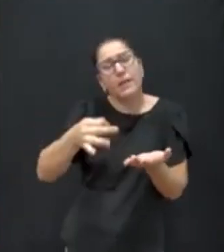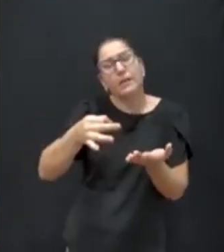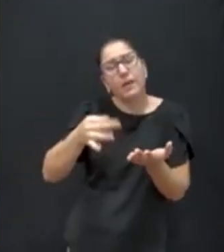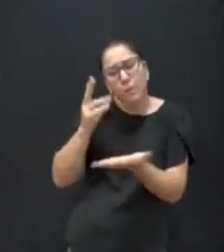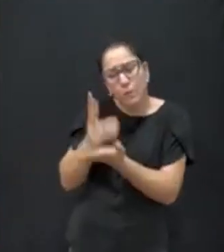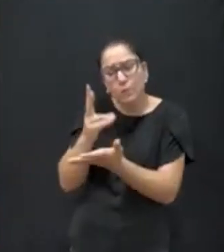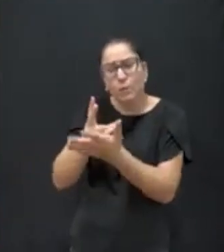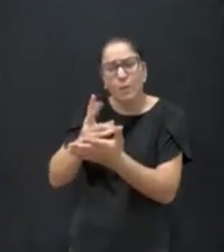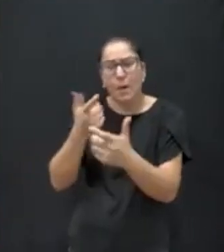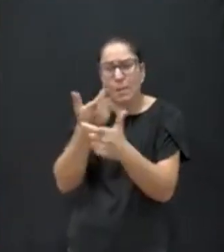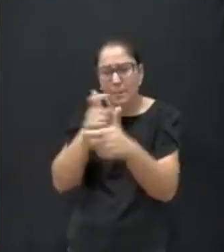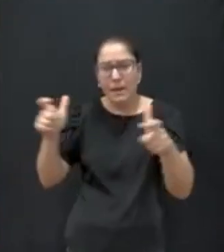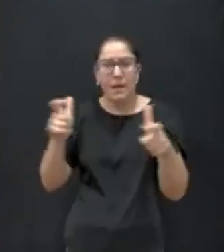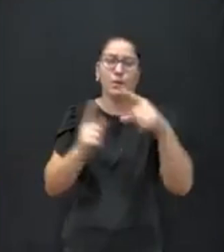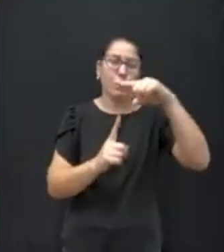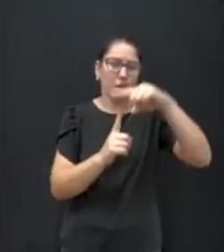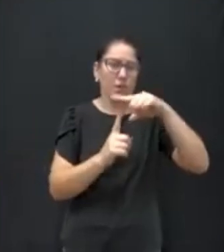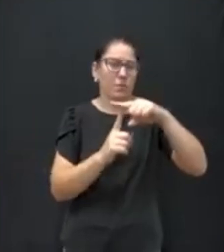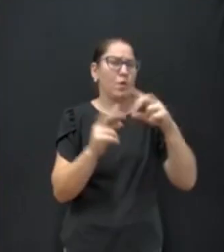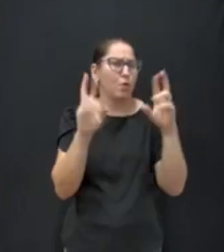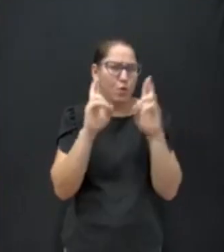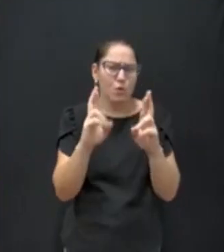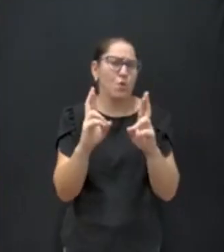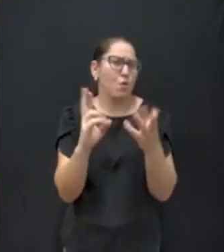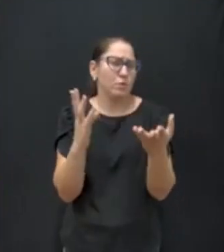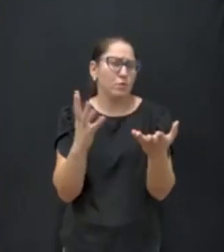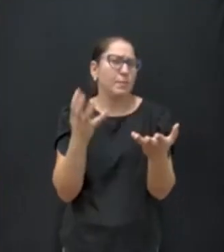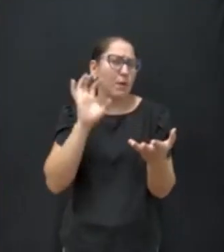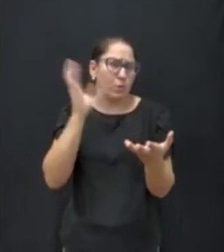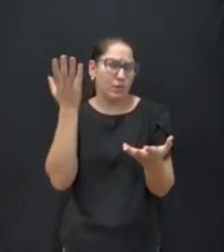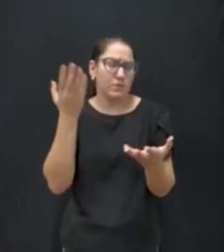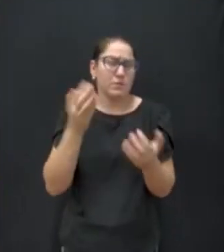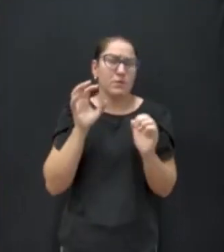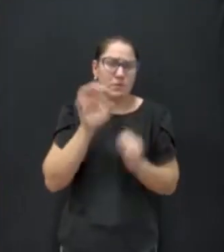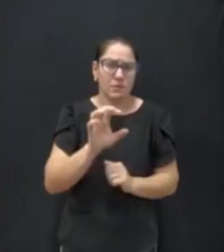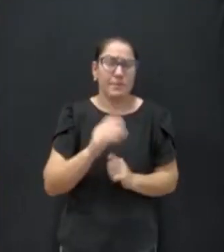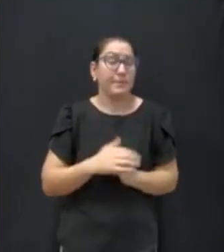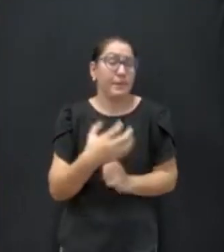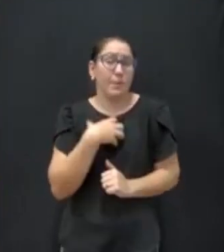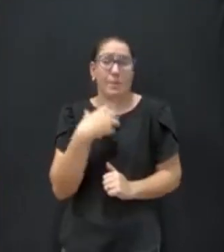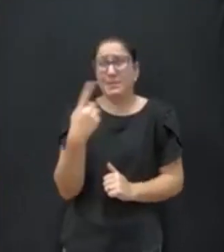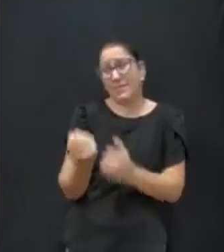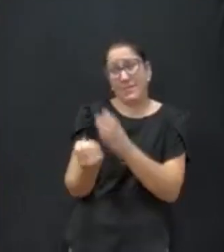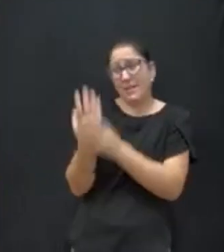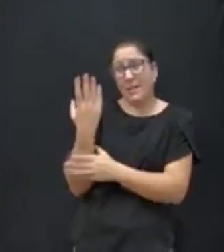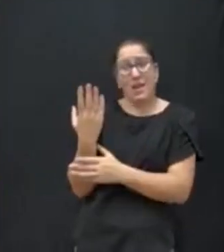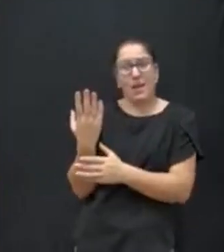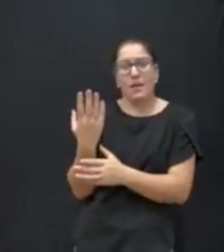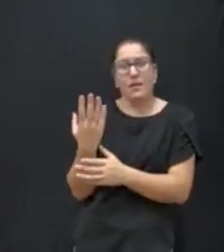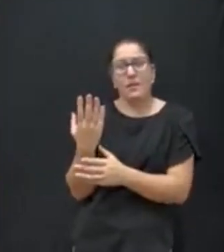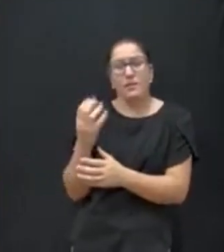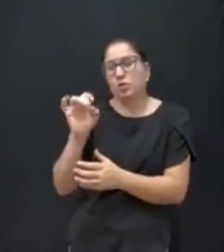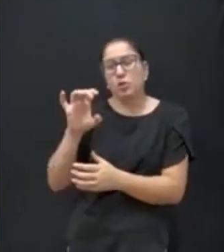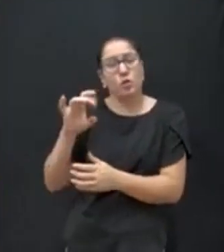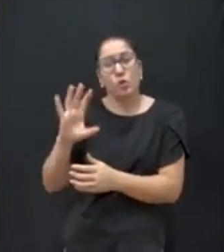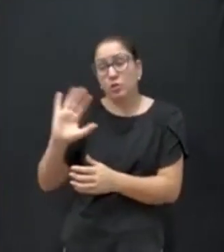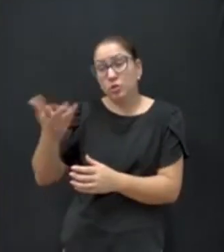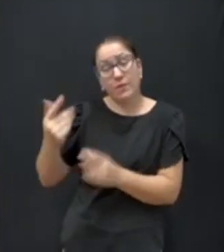implementar em Toledo. A gente torce para isso. Não precisa inventar a roda. A roda está inventada.